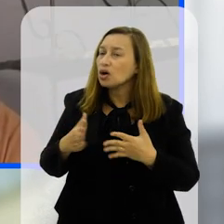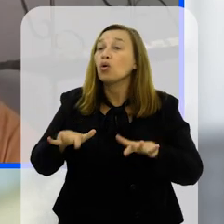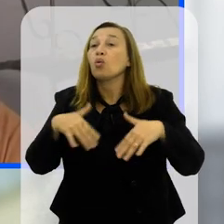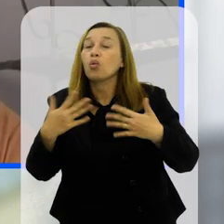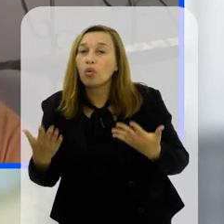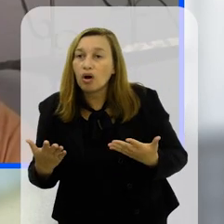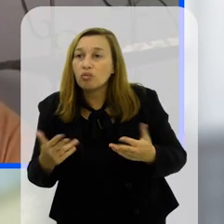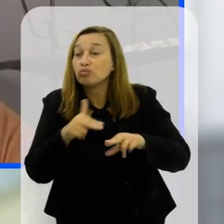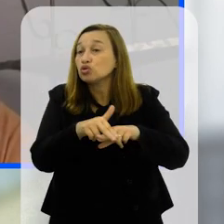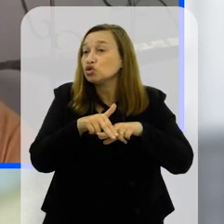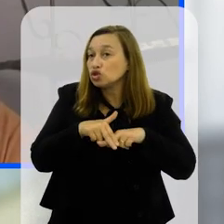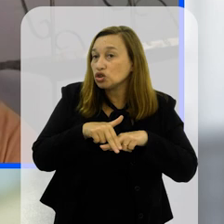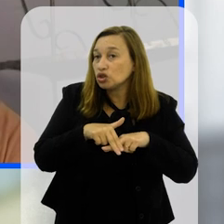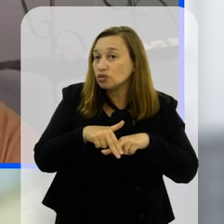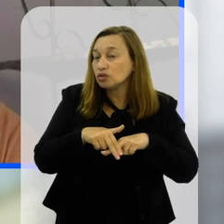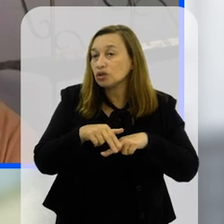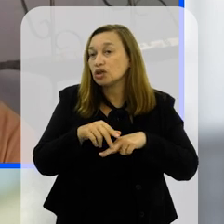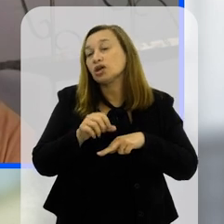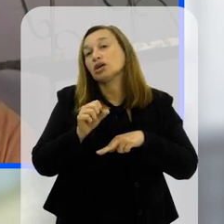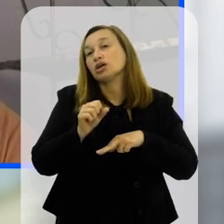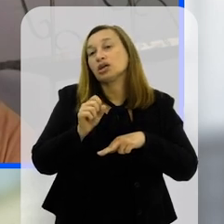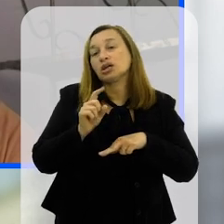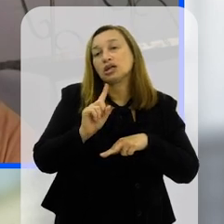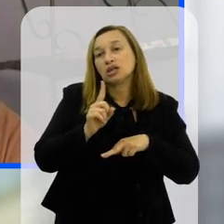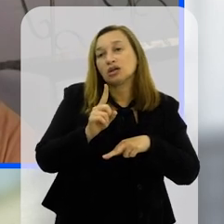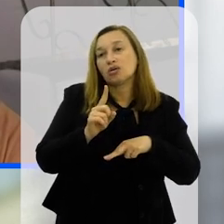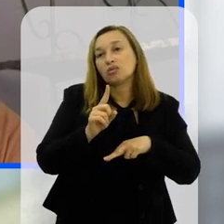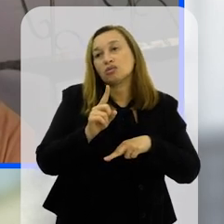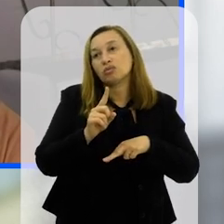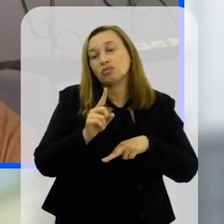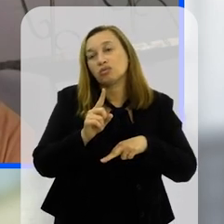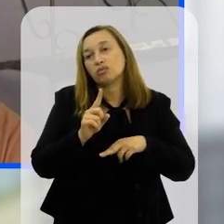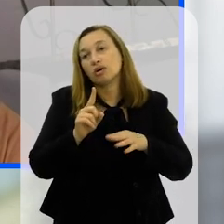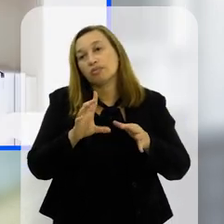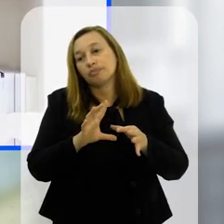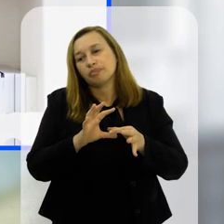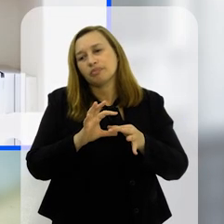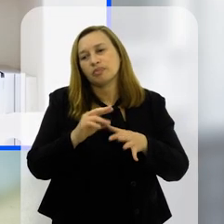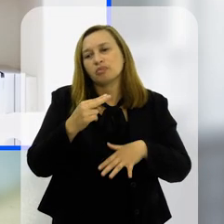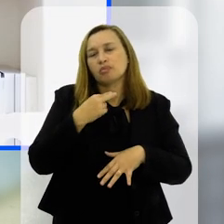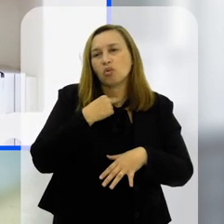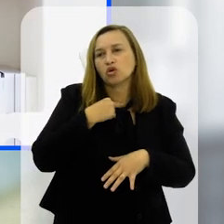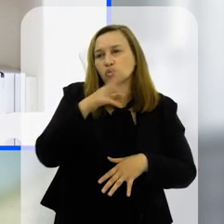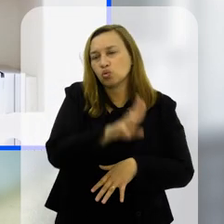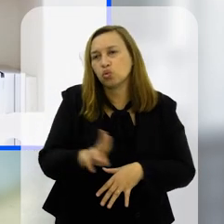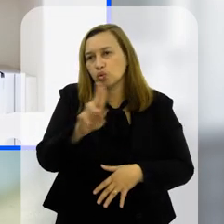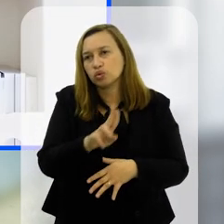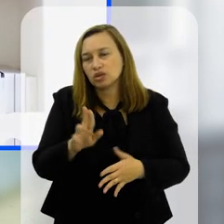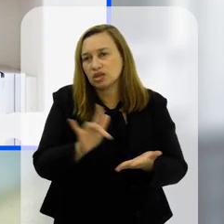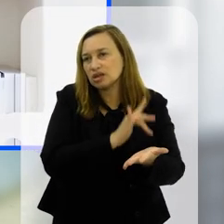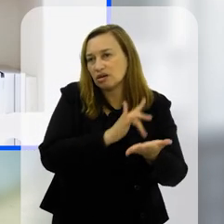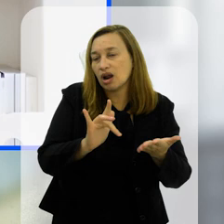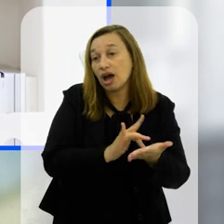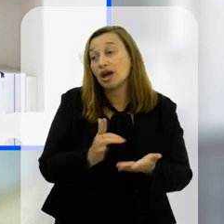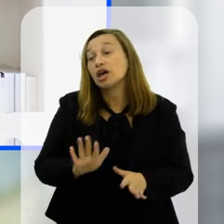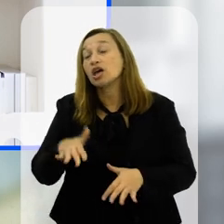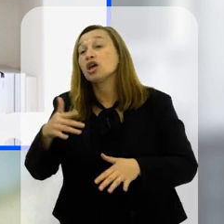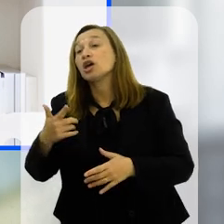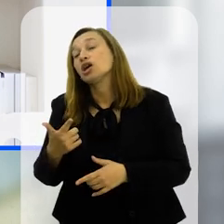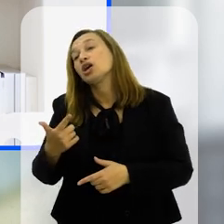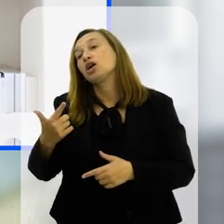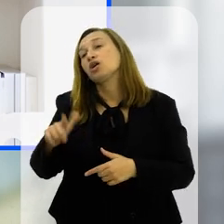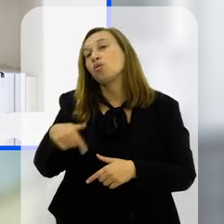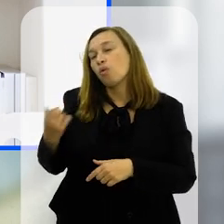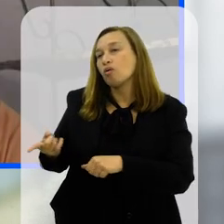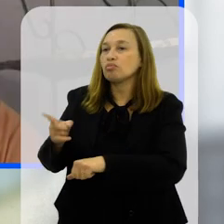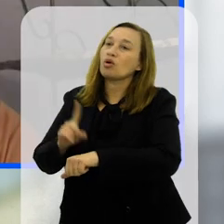gente em quais situações realmente não é mais permitido o uso do celular nas escolas mas em qual momento que os alunos no caso podem fazer o